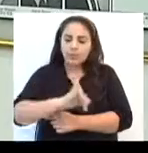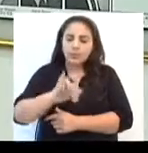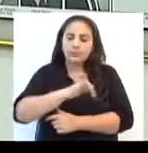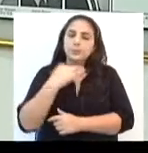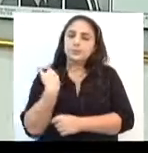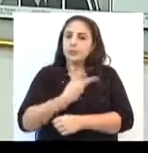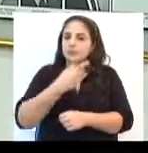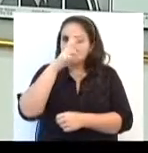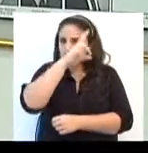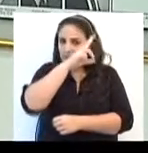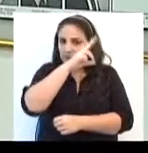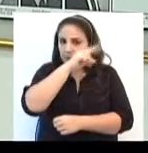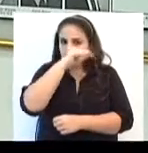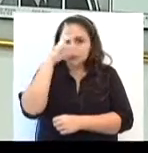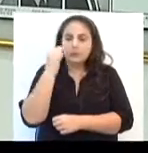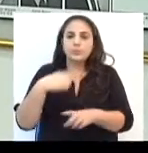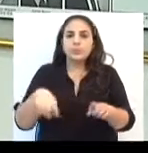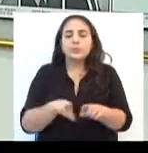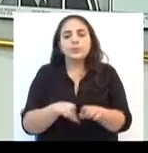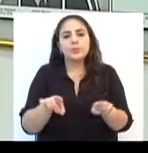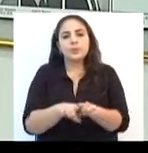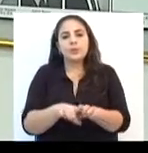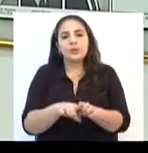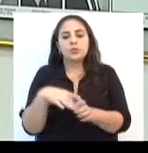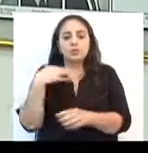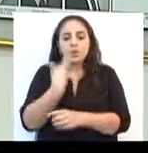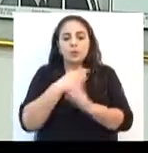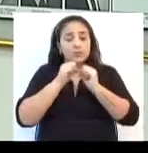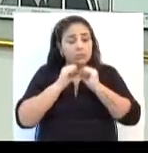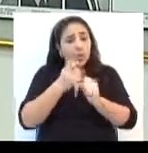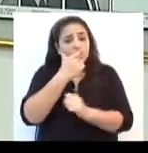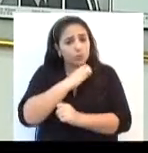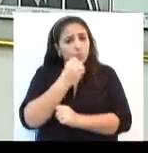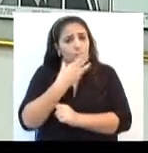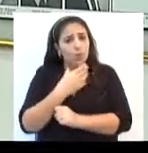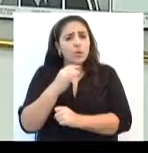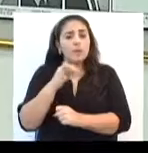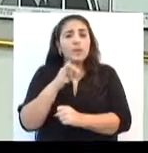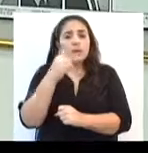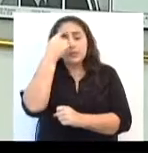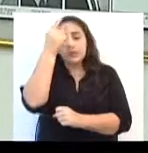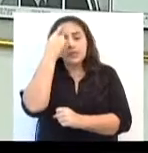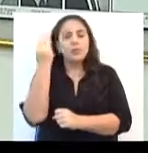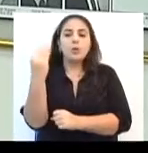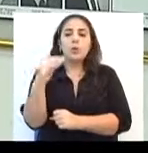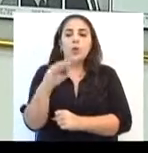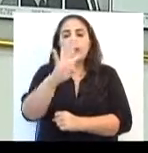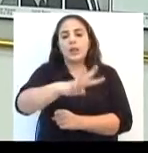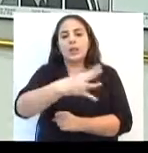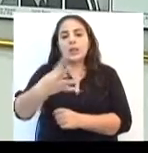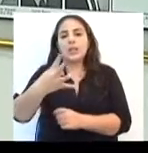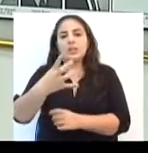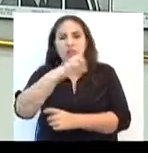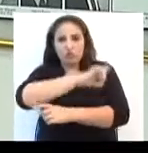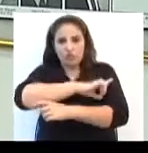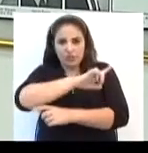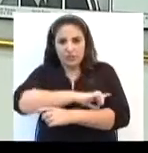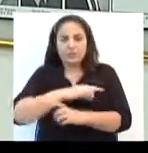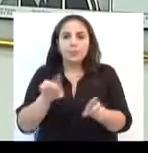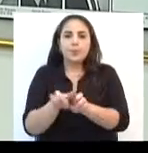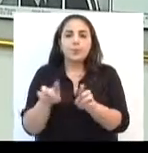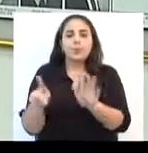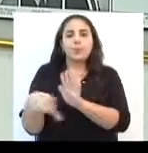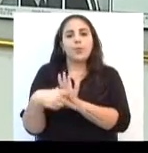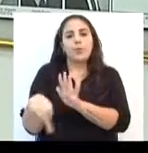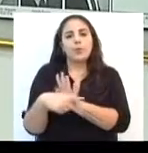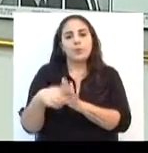importante para a nossa cidade, o qual, então, o nosso secretário achou boa a ideia e vai implementar, sim, no calendário do esporte da nossa cidade